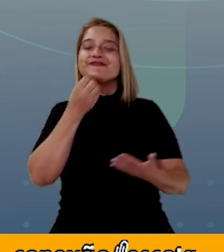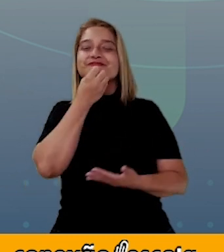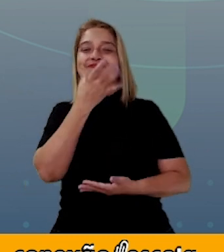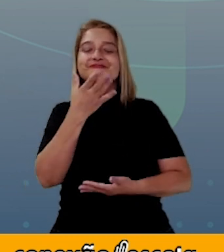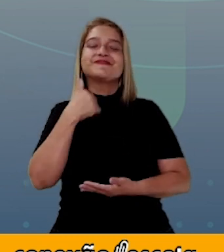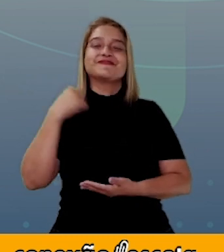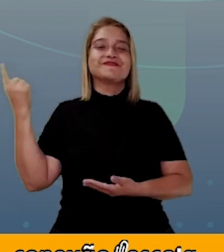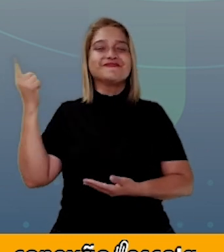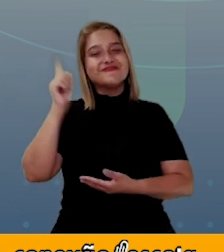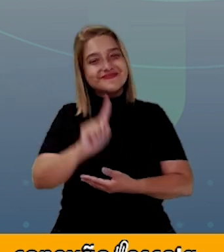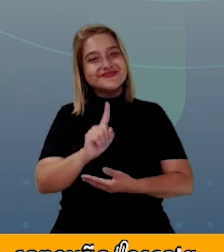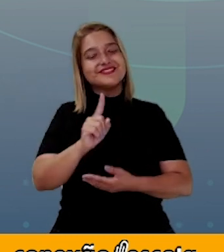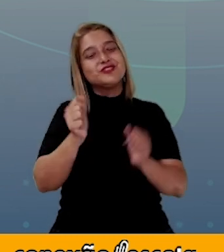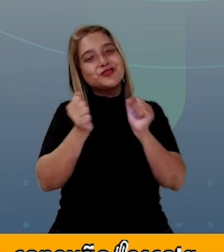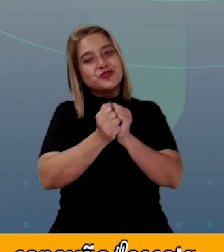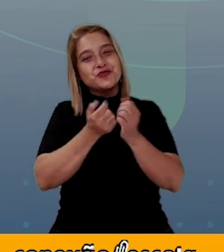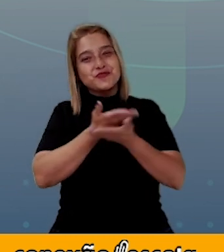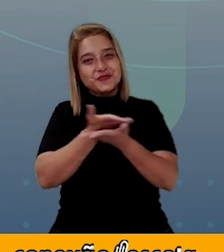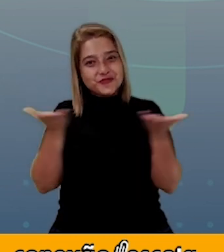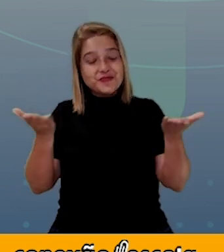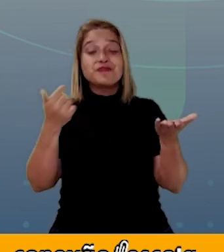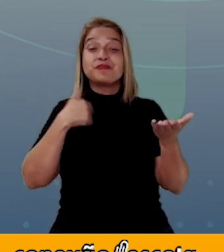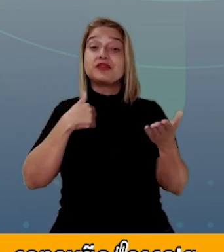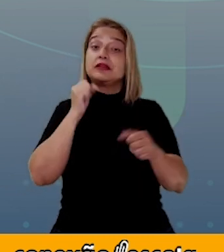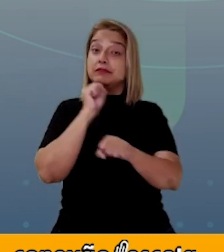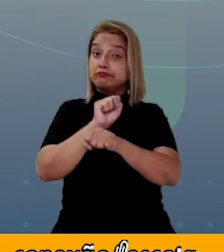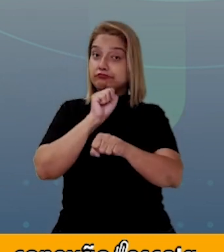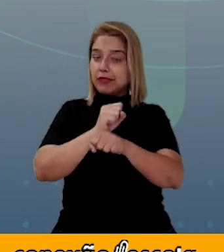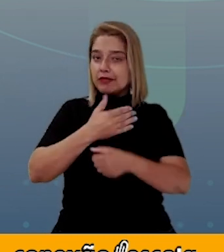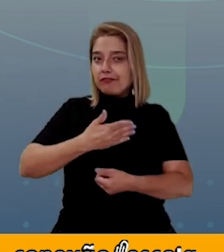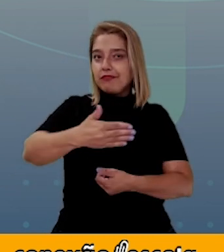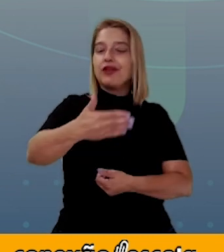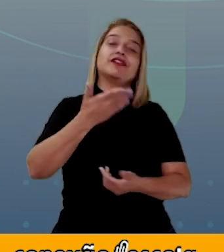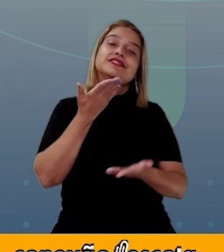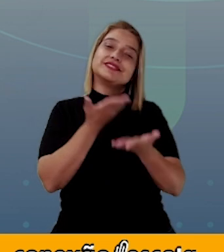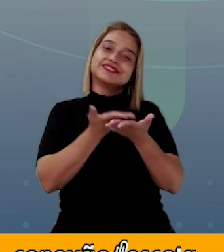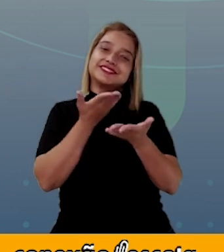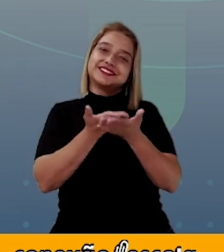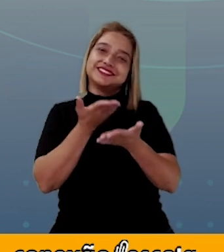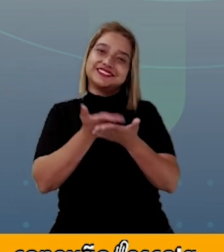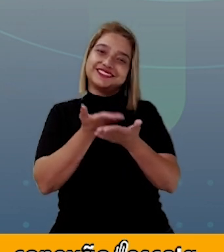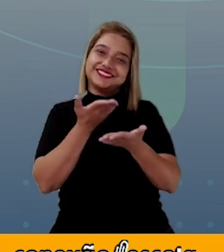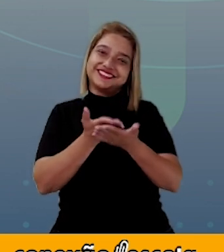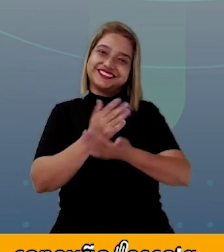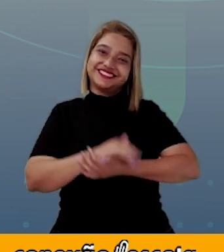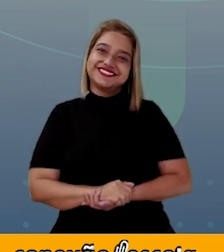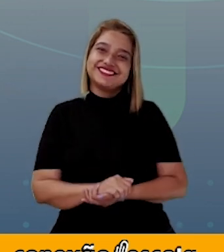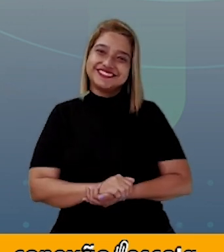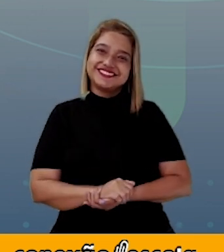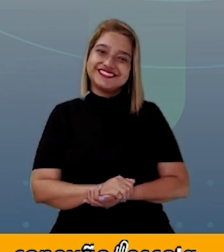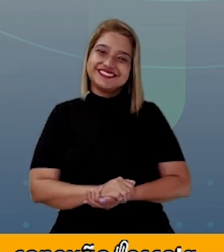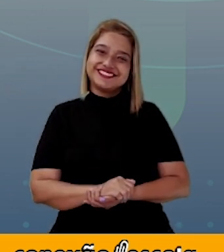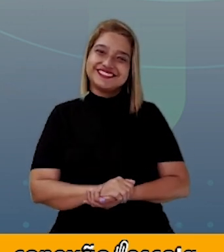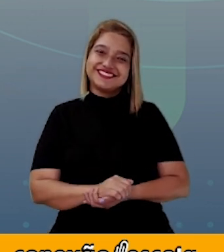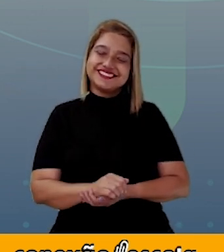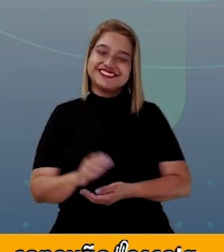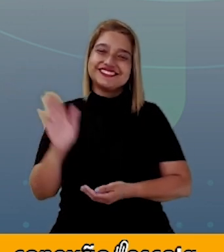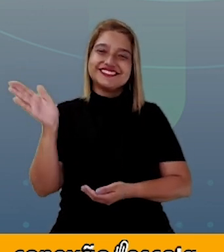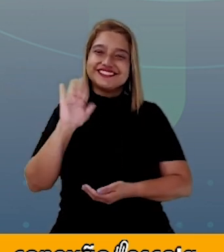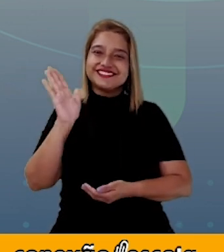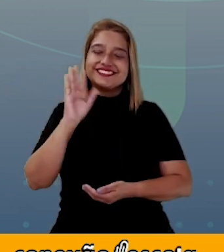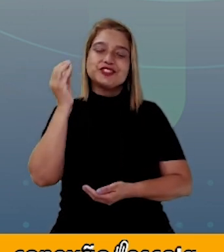muito bom estar aqui. Eu espero você até a nossa próxima videoaula. Ok?